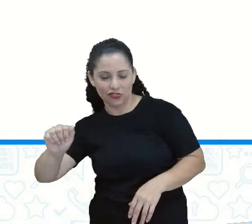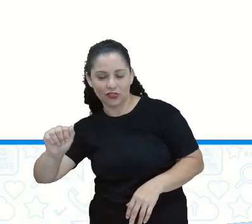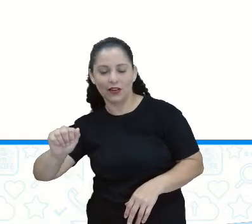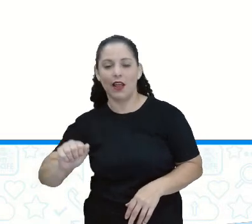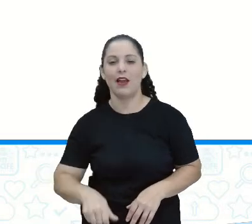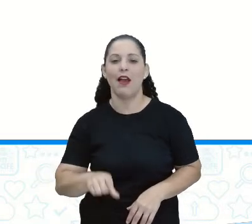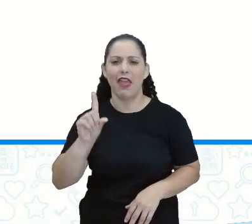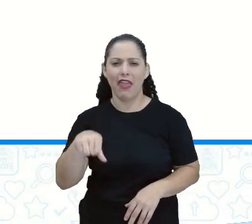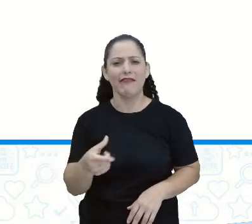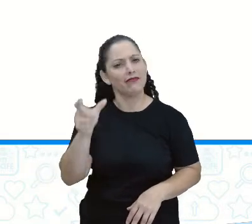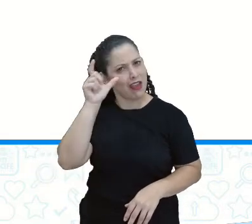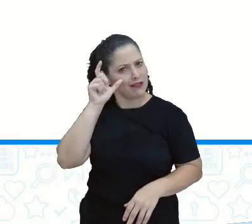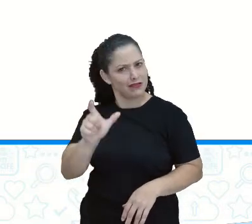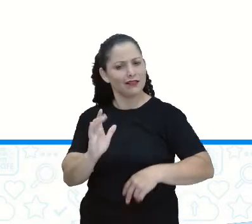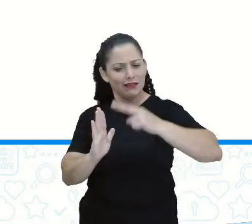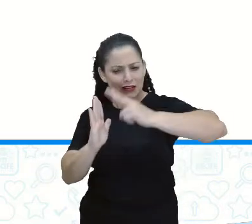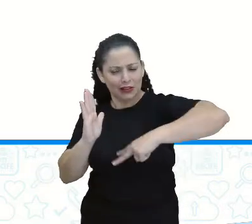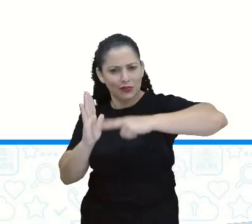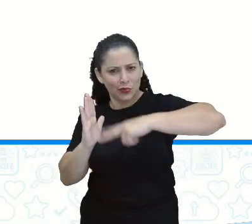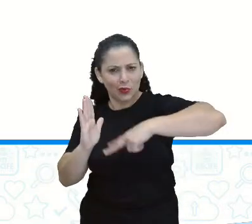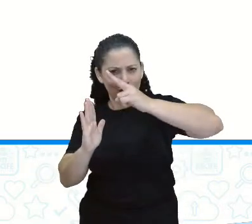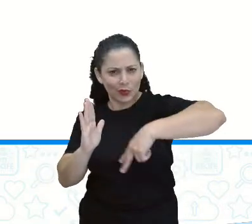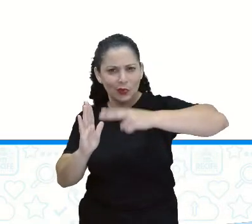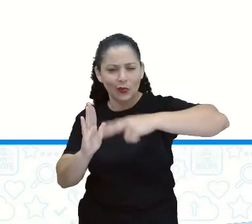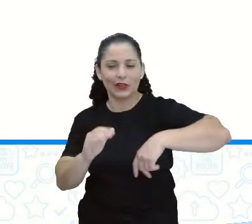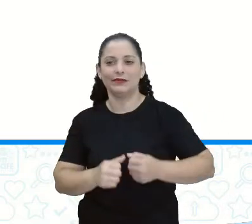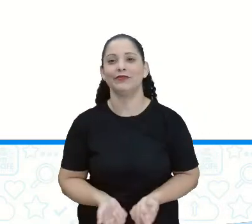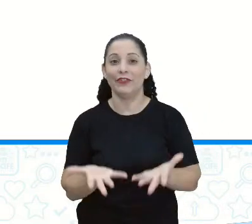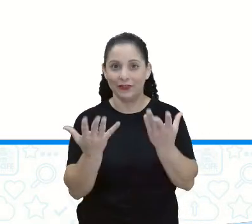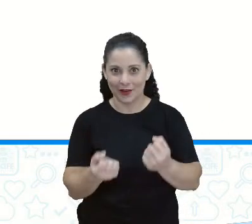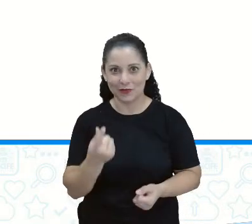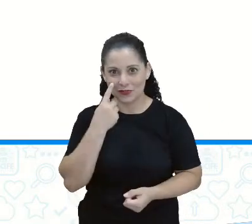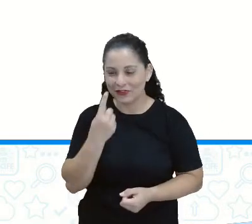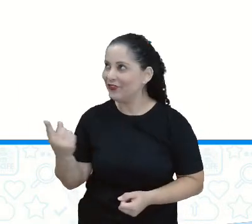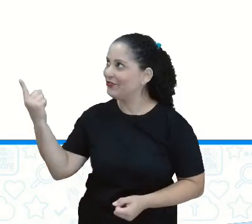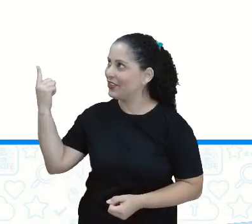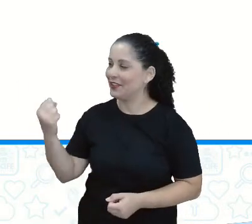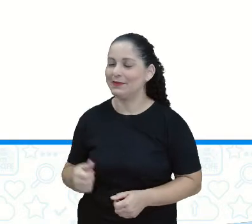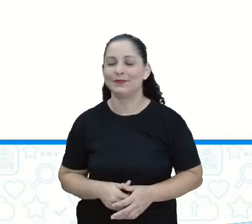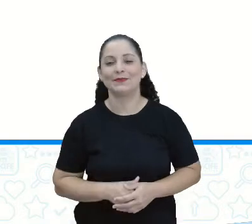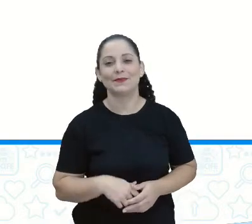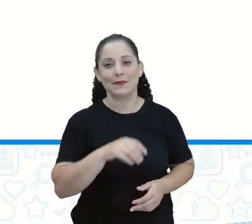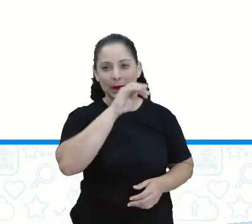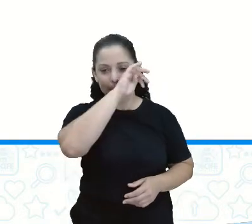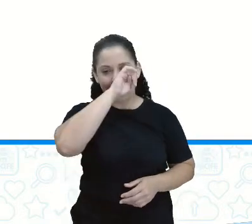tá? Da editora autêntica Vamos lá para a nossa leitura